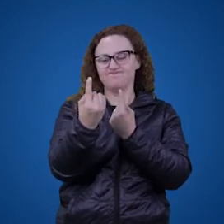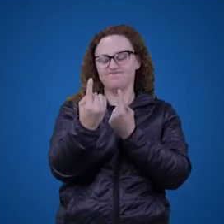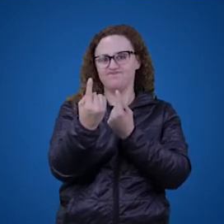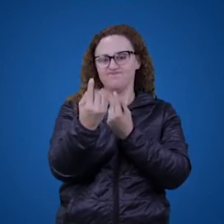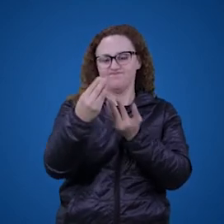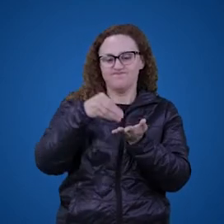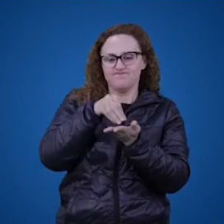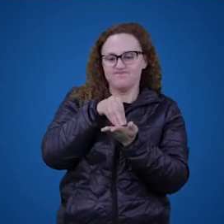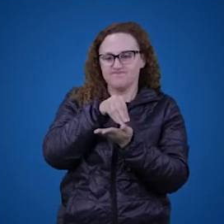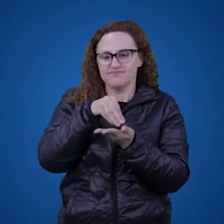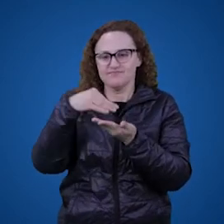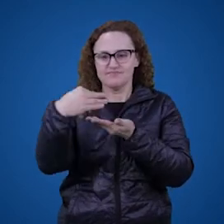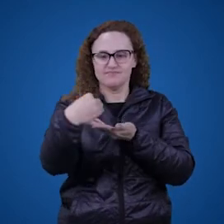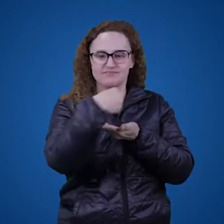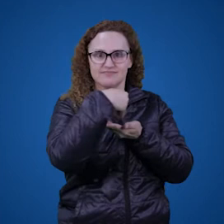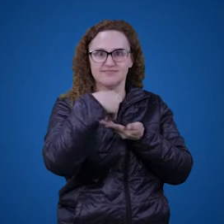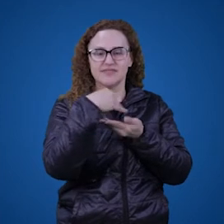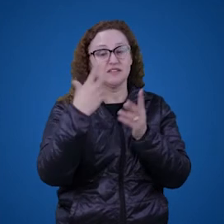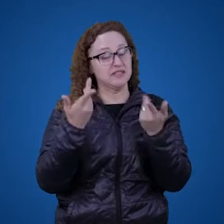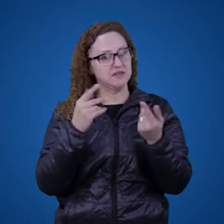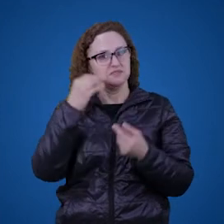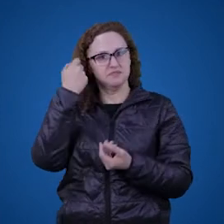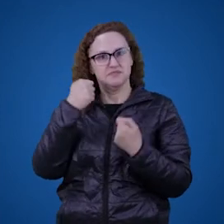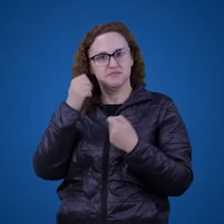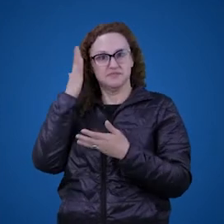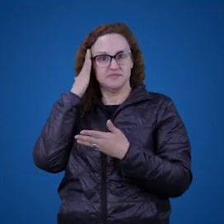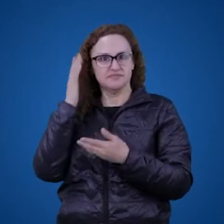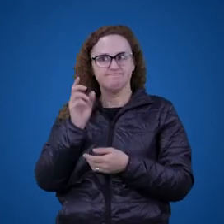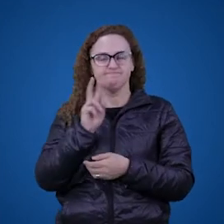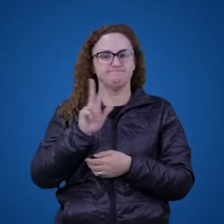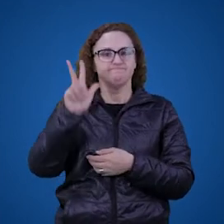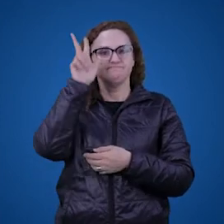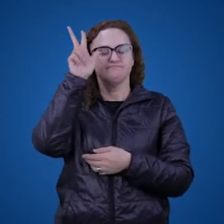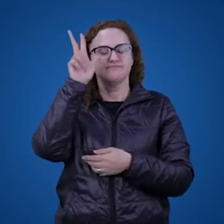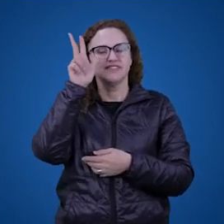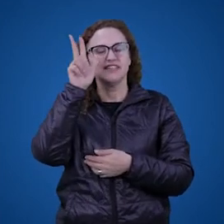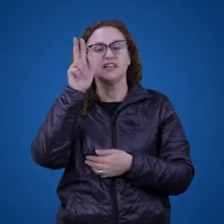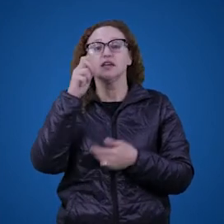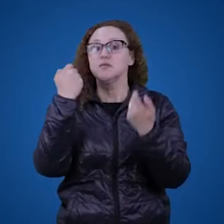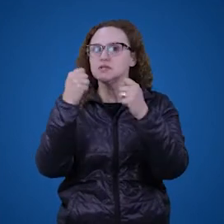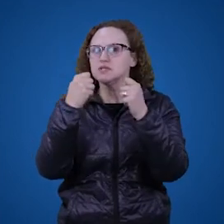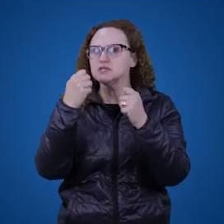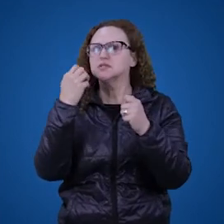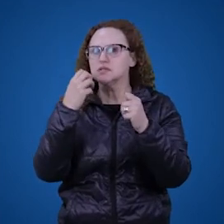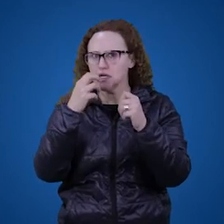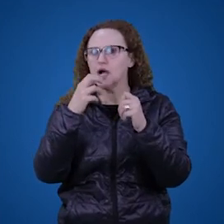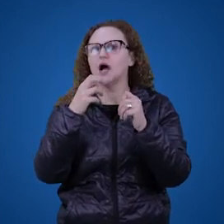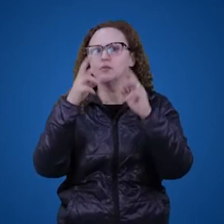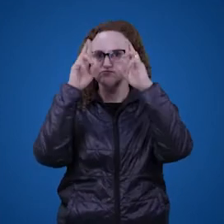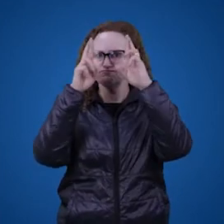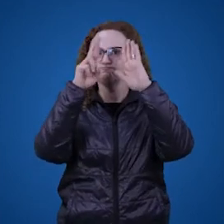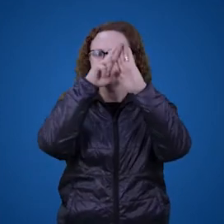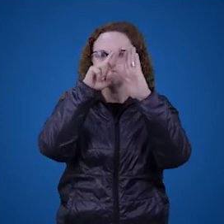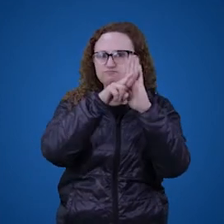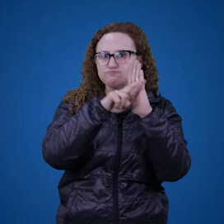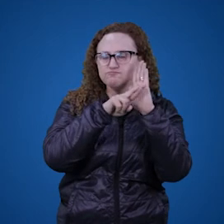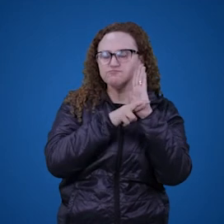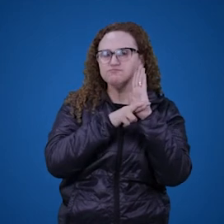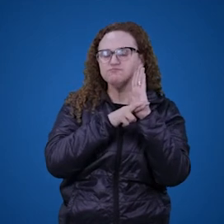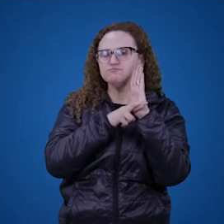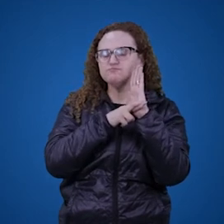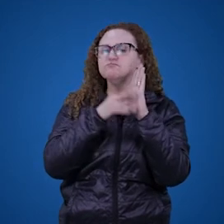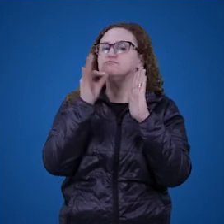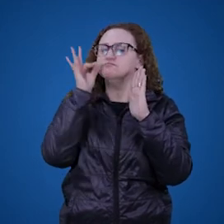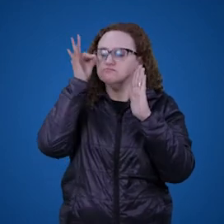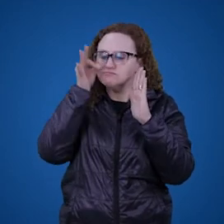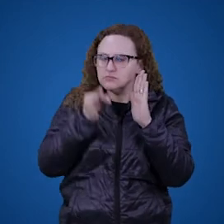outras. E a coerência desse jogo ela só se dá se a gente seguir as regras estabelecidas e nos comportarmos de